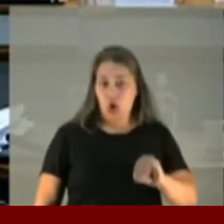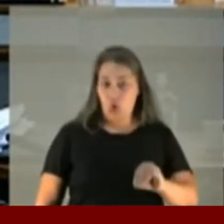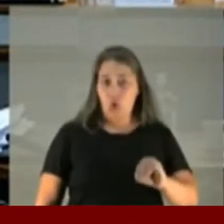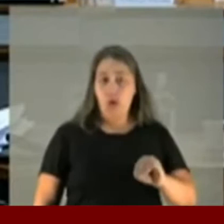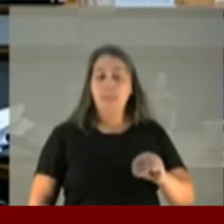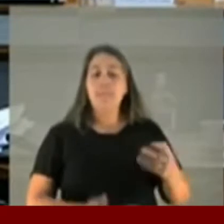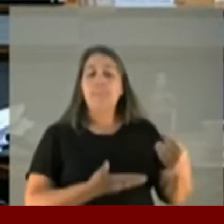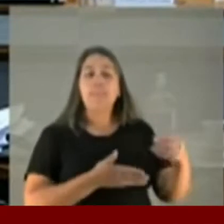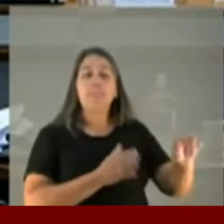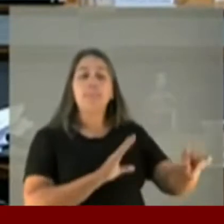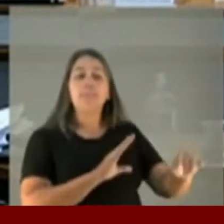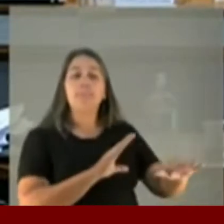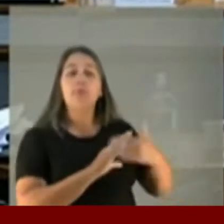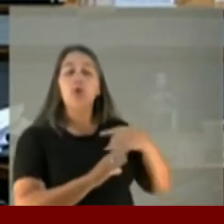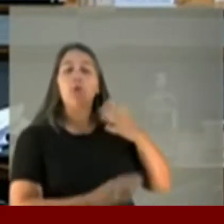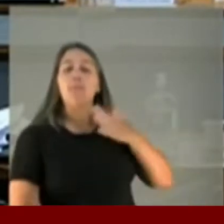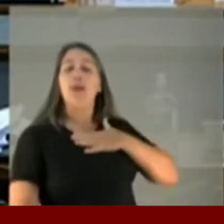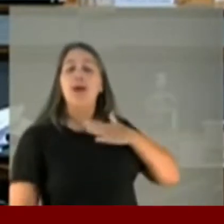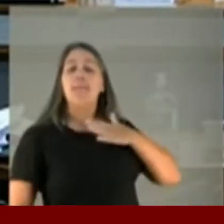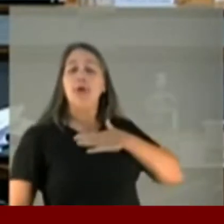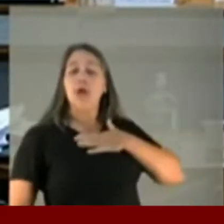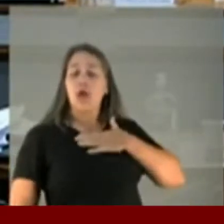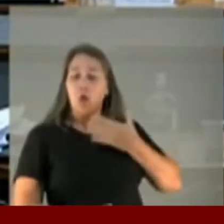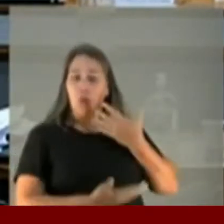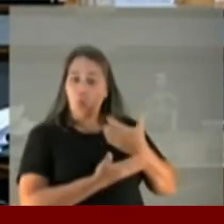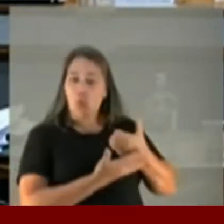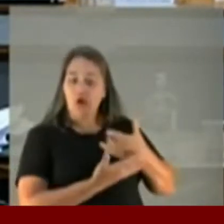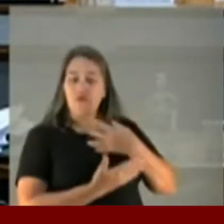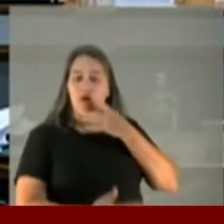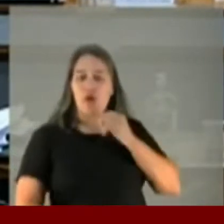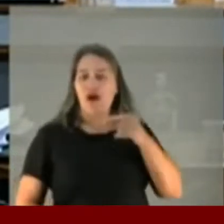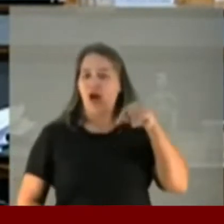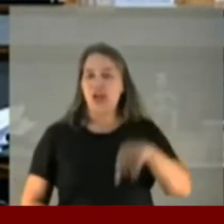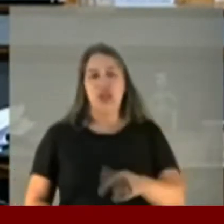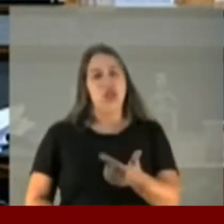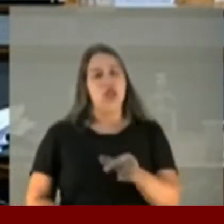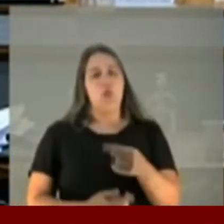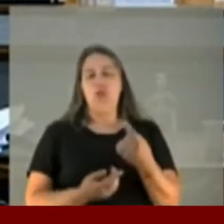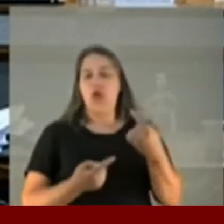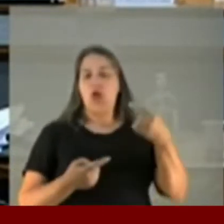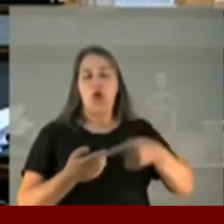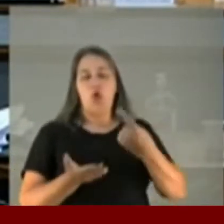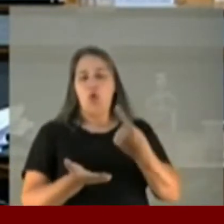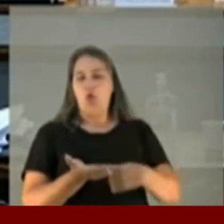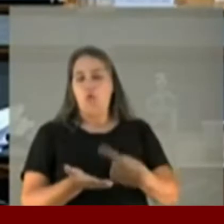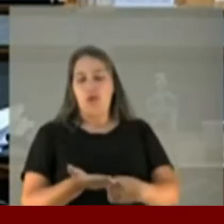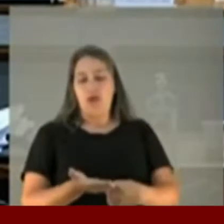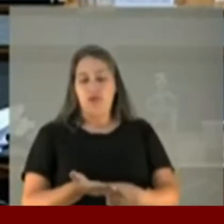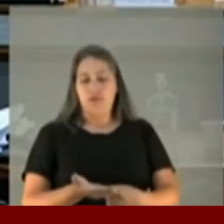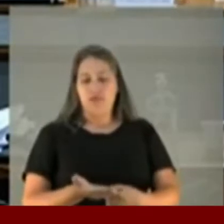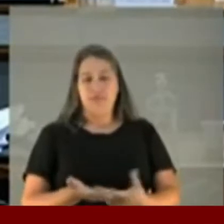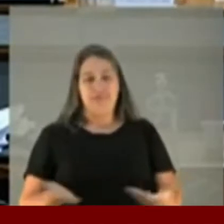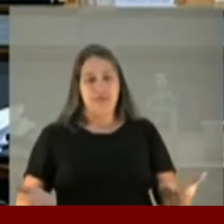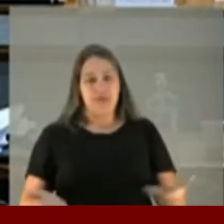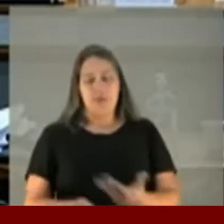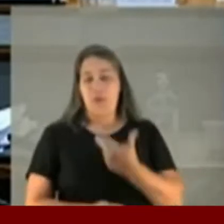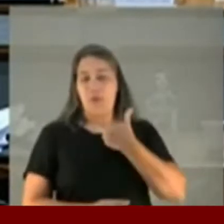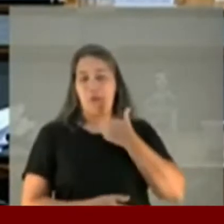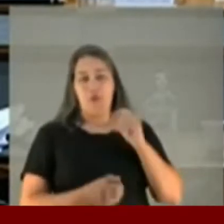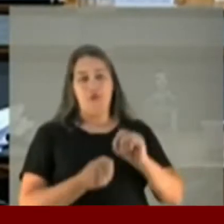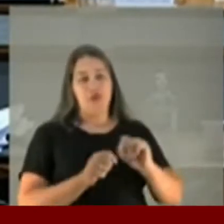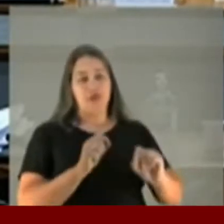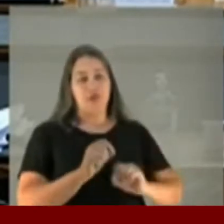mandou até um print, aqui não tem acordo. E a gente vê que no áudio, eu não posso fazer juízo de valores,